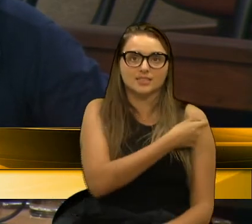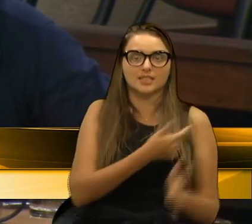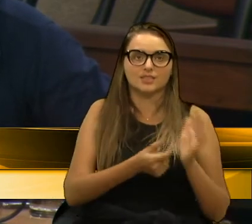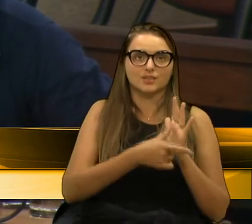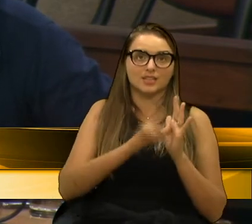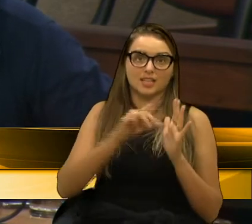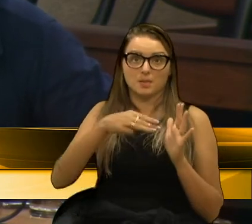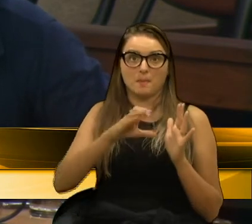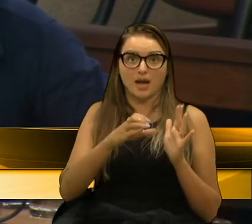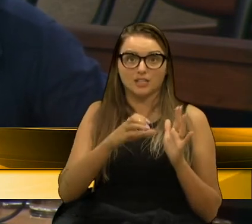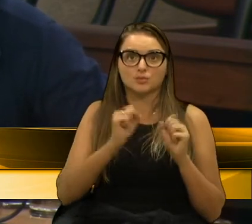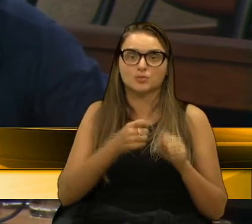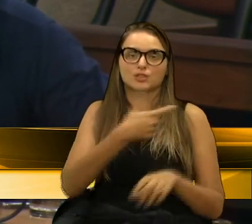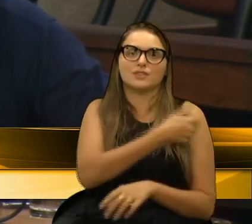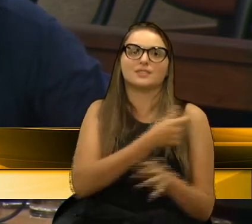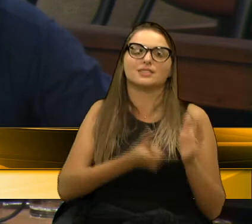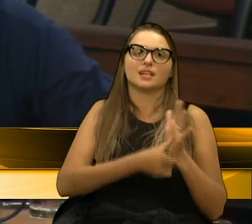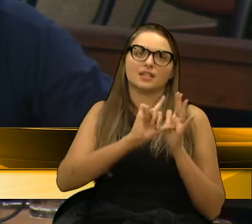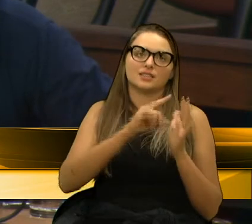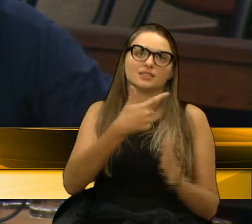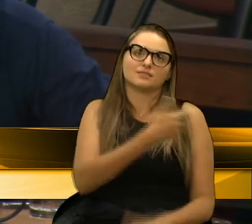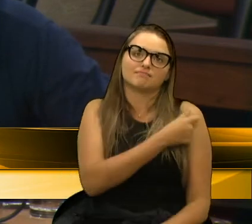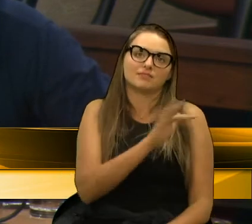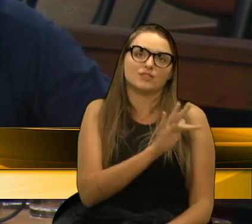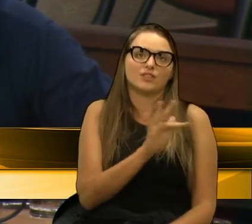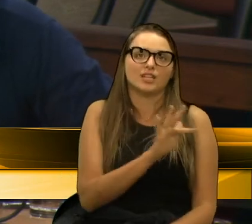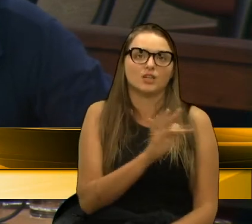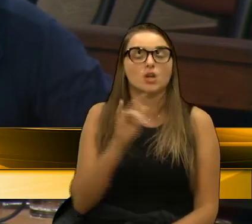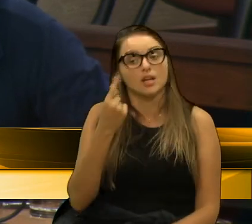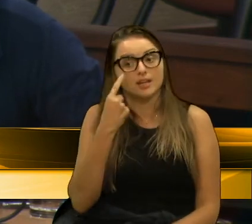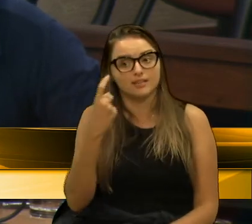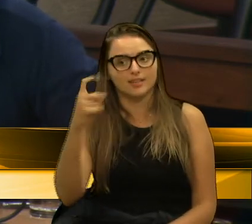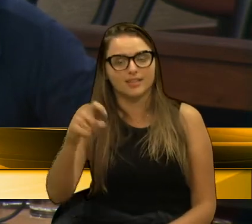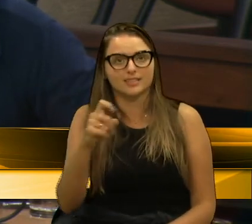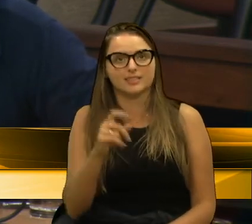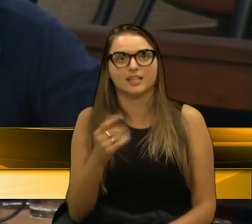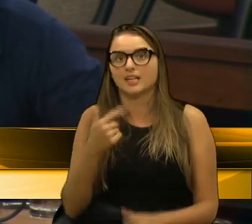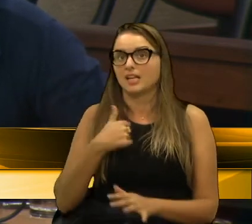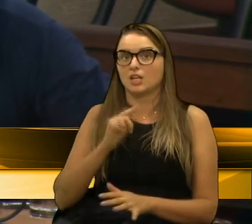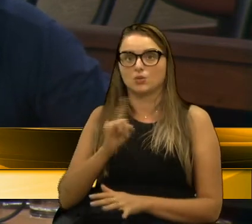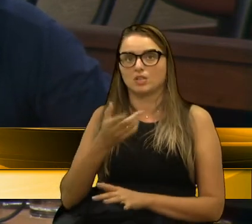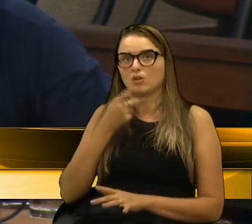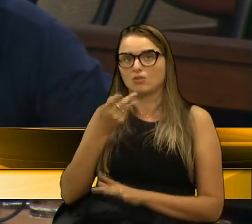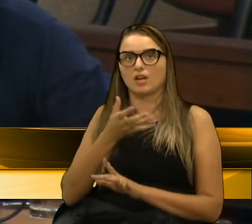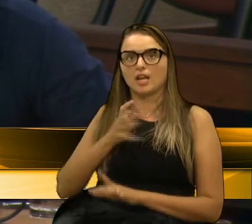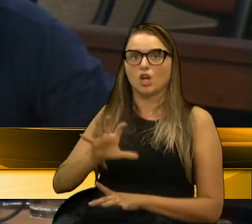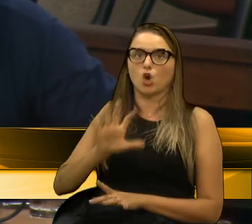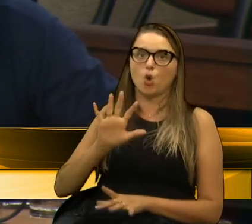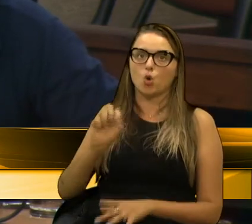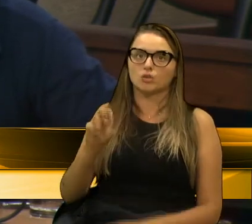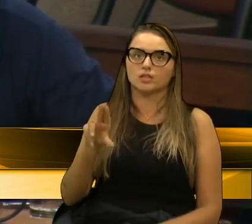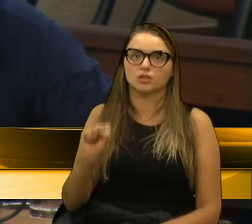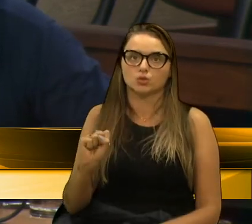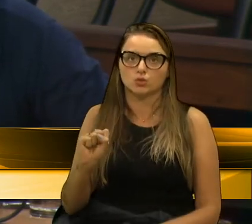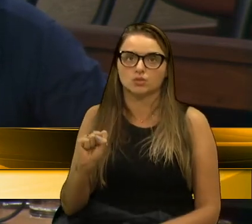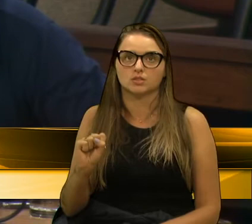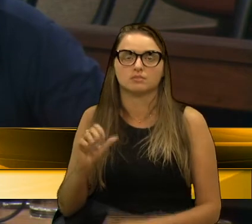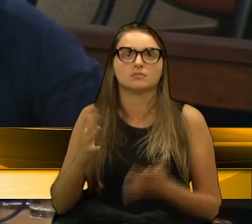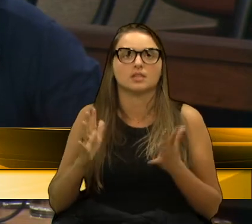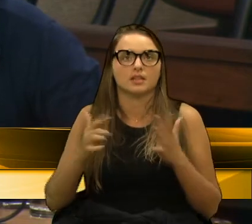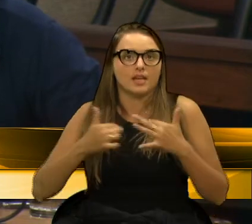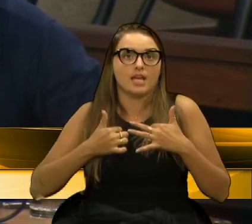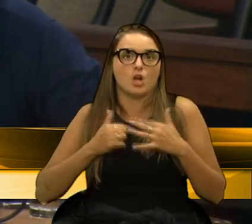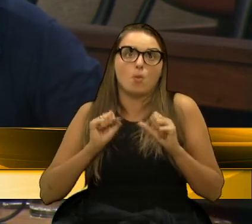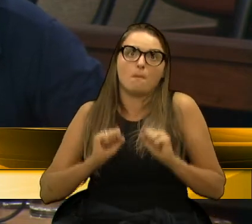em fevereiro. Então, qual é o nosso interesse? Que ela seja vacinada. Ninguém aqui falou contra o SUS, talvez o entendimento não foi 100%, talvez eu não